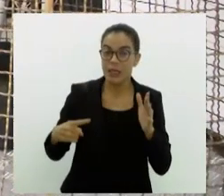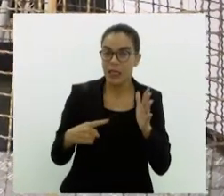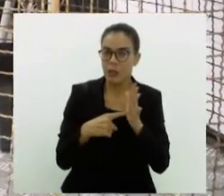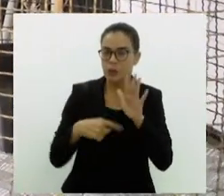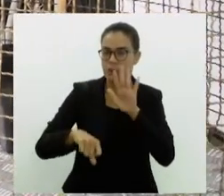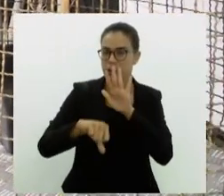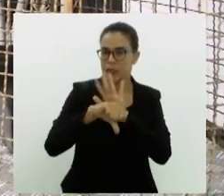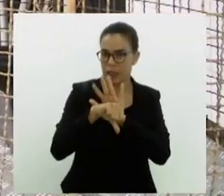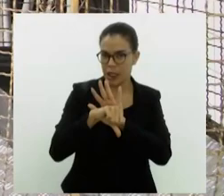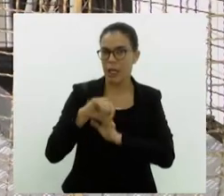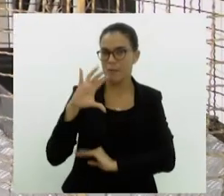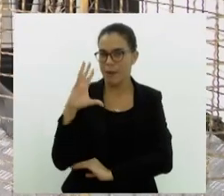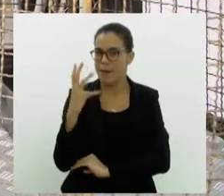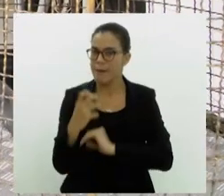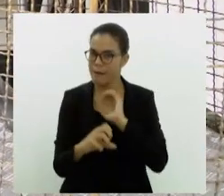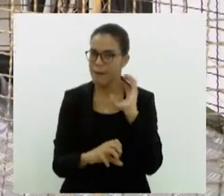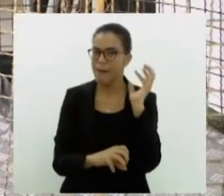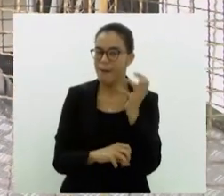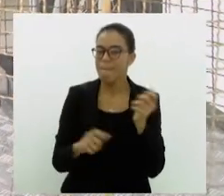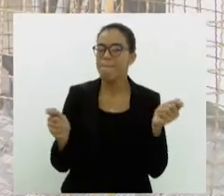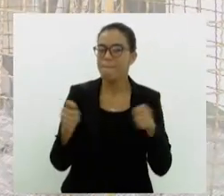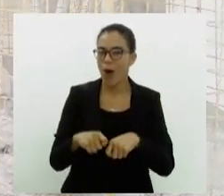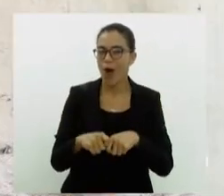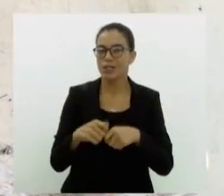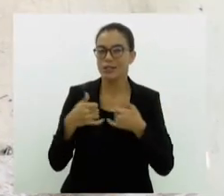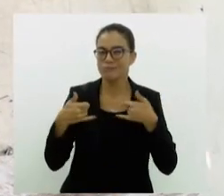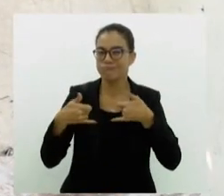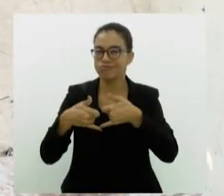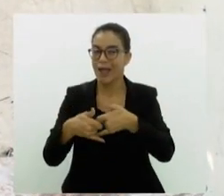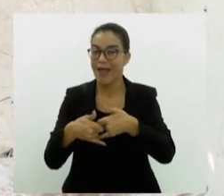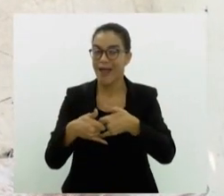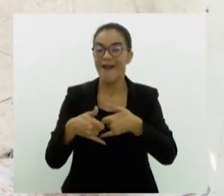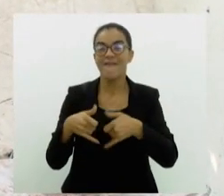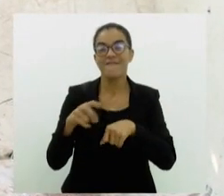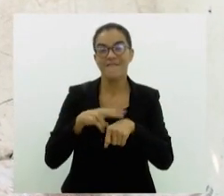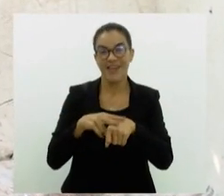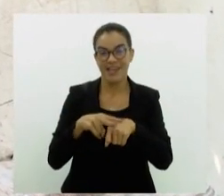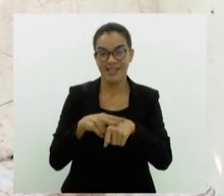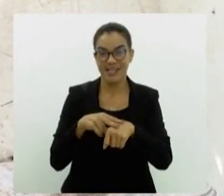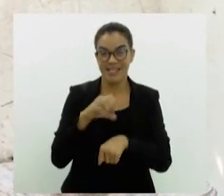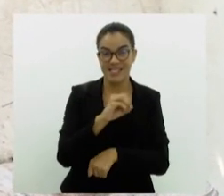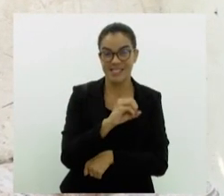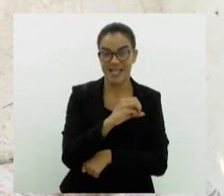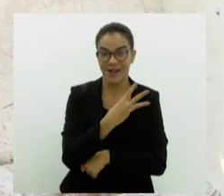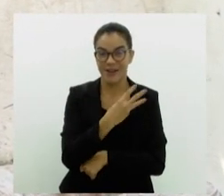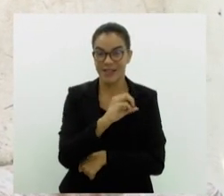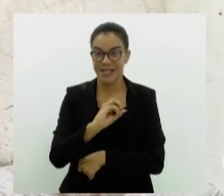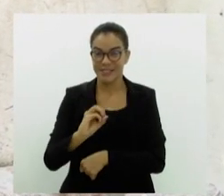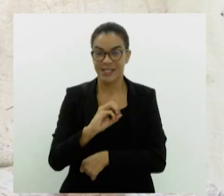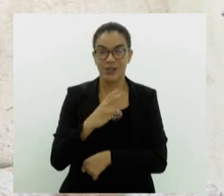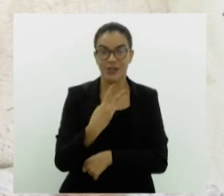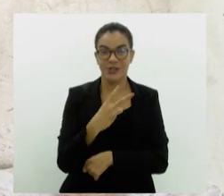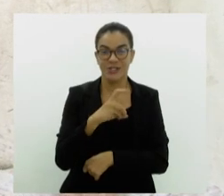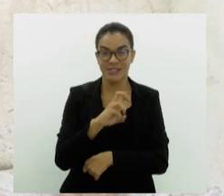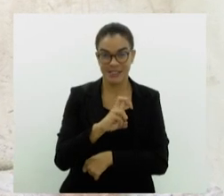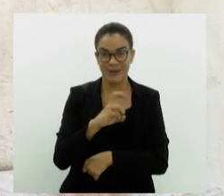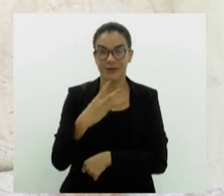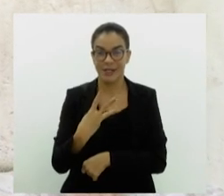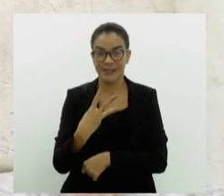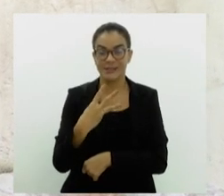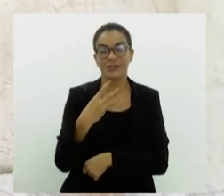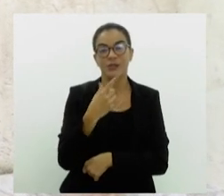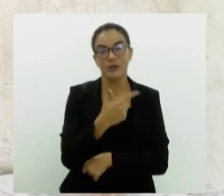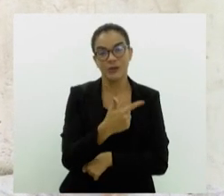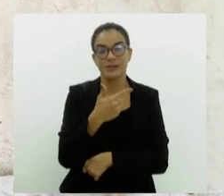crimes ambientais podem ser feitas ao Linha Verde, por meio dos telefones 0300 253 1177